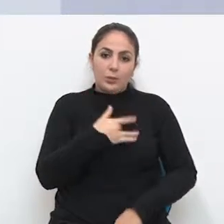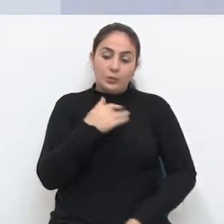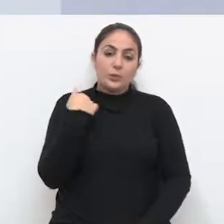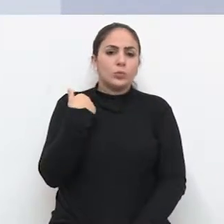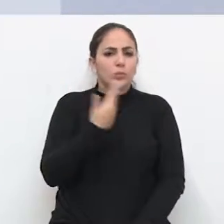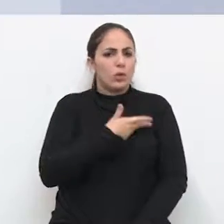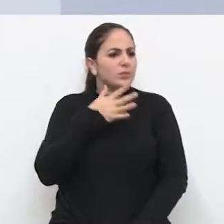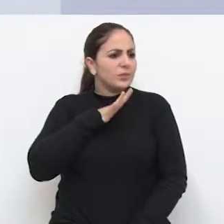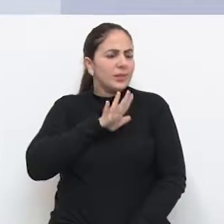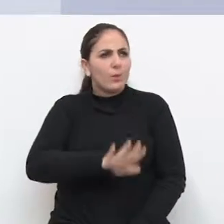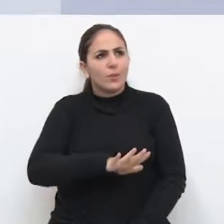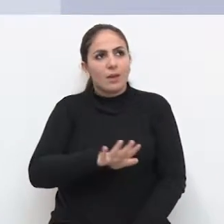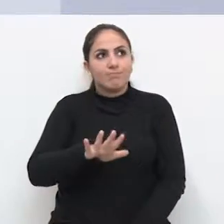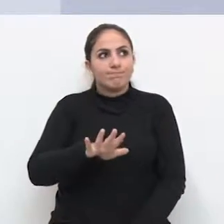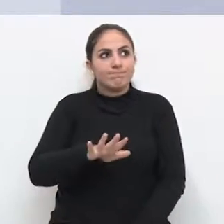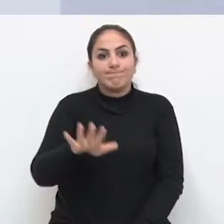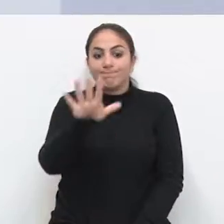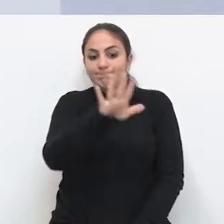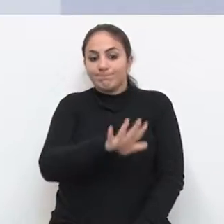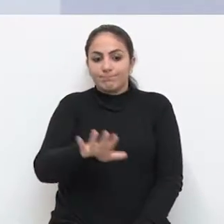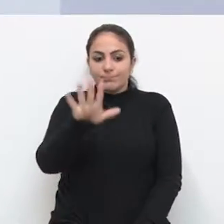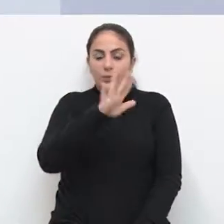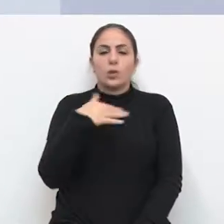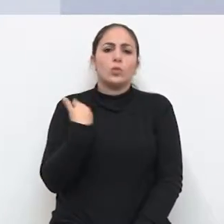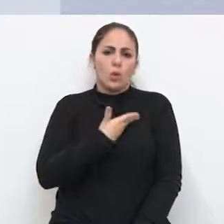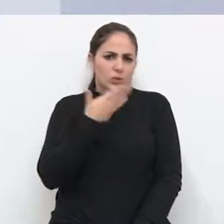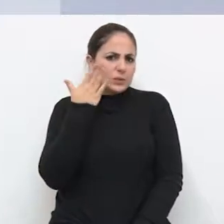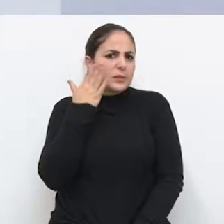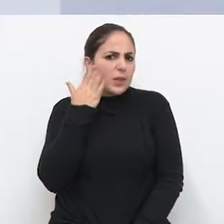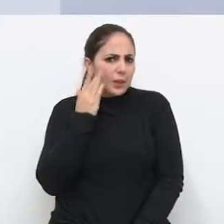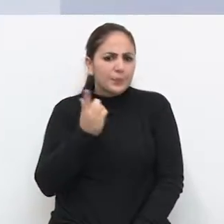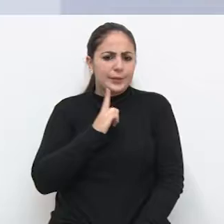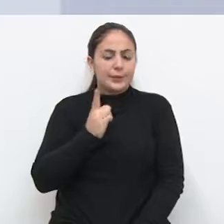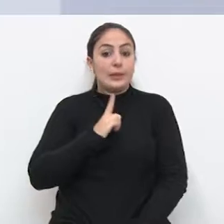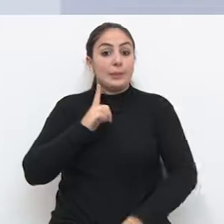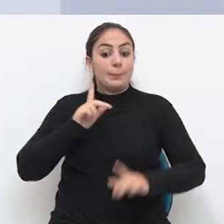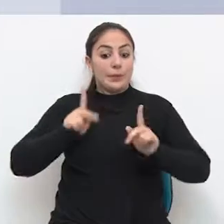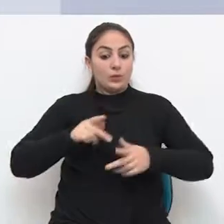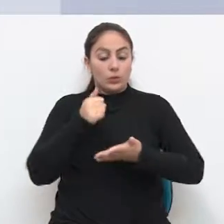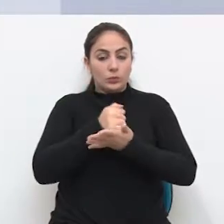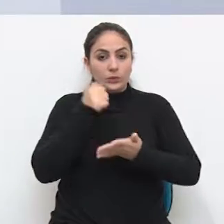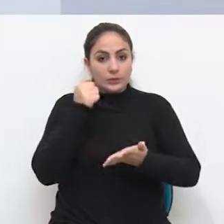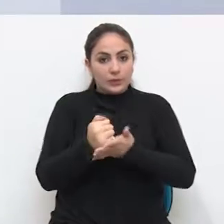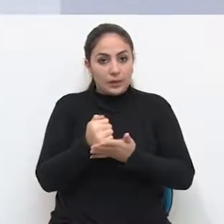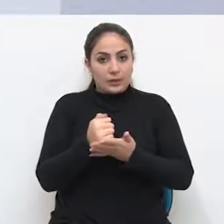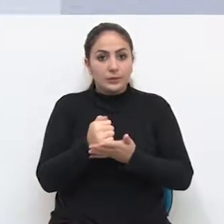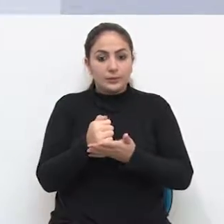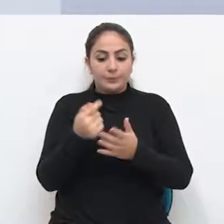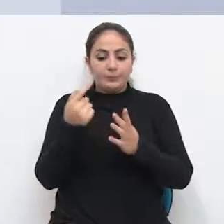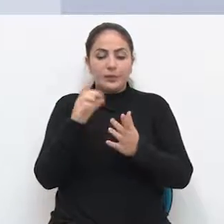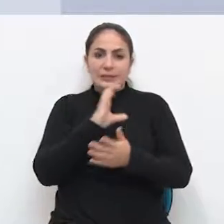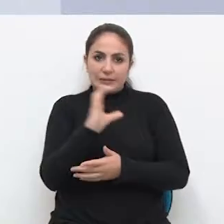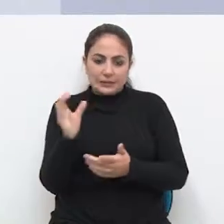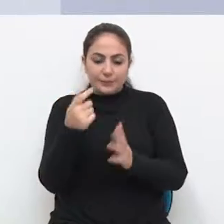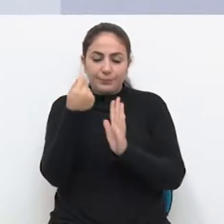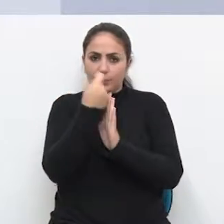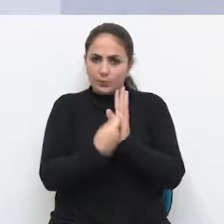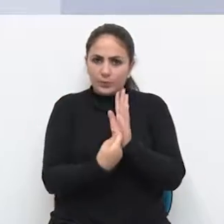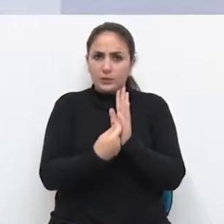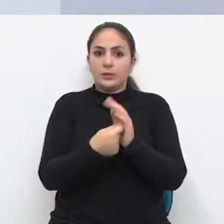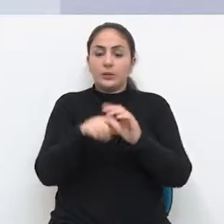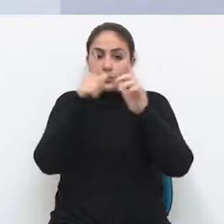Então aqui a gente não quer generalizar. A gente sabe que tem terceirizados, CCs, concursados,